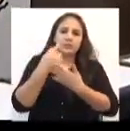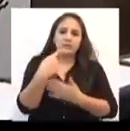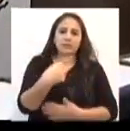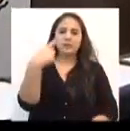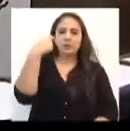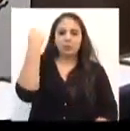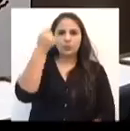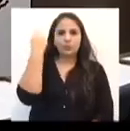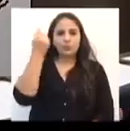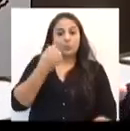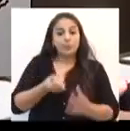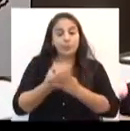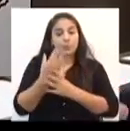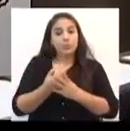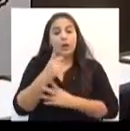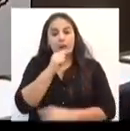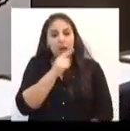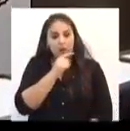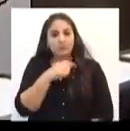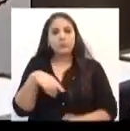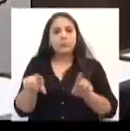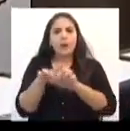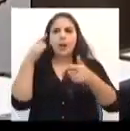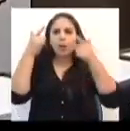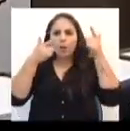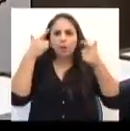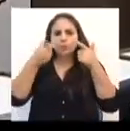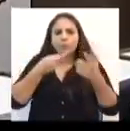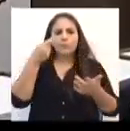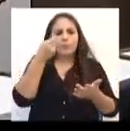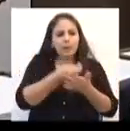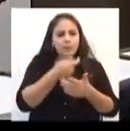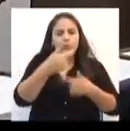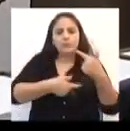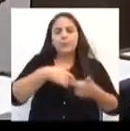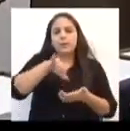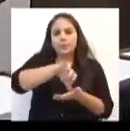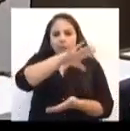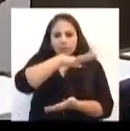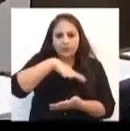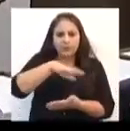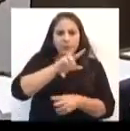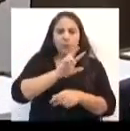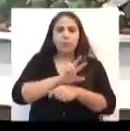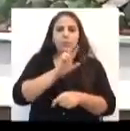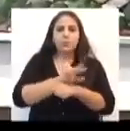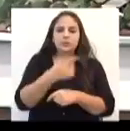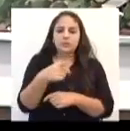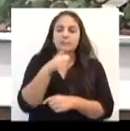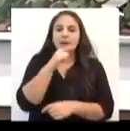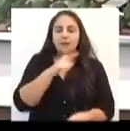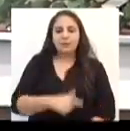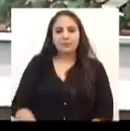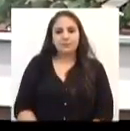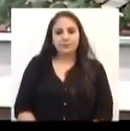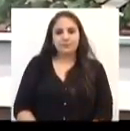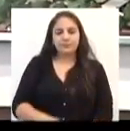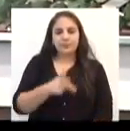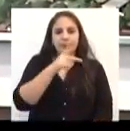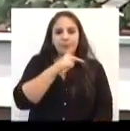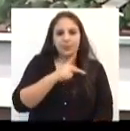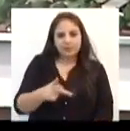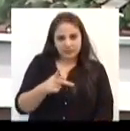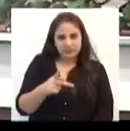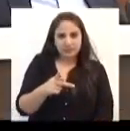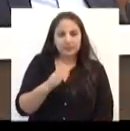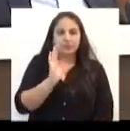produtor de água, vamos trazer a lógica do pagamento por serviço ambiental para a conservação dessas águas. A presidente da frente